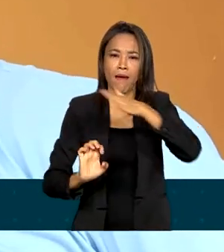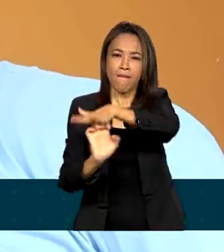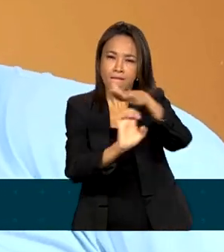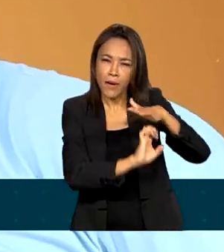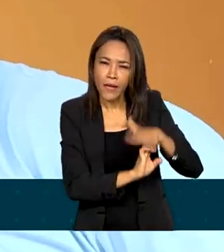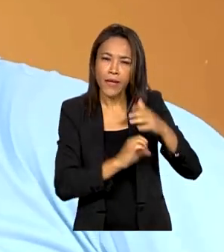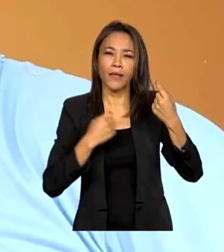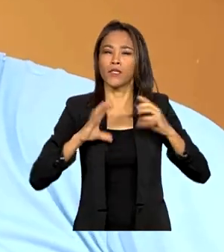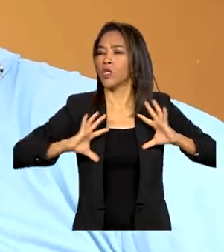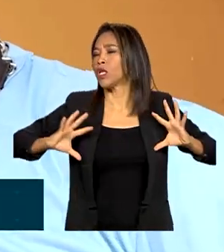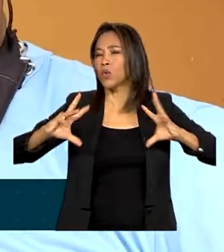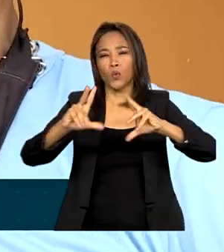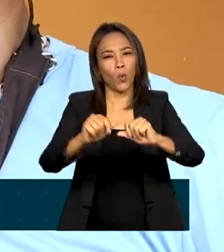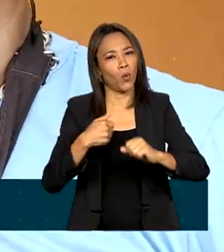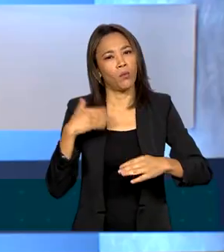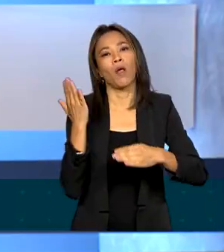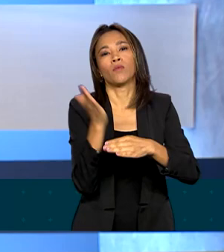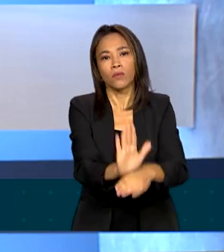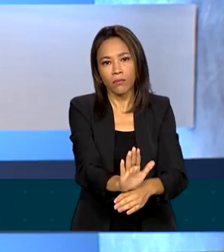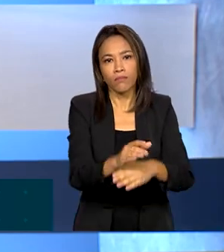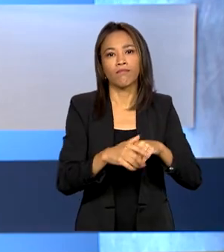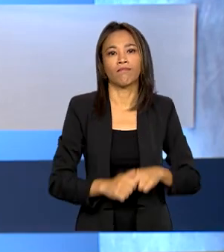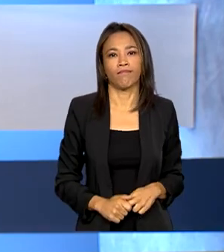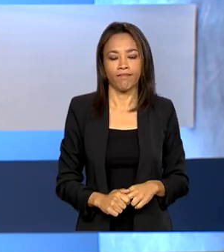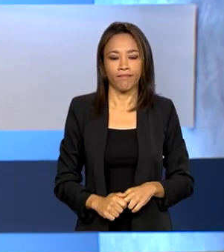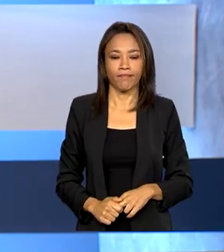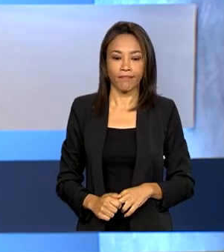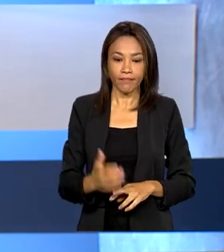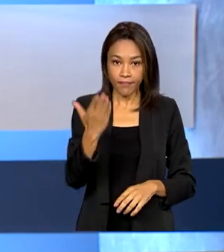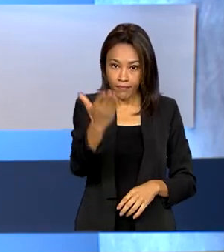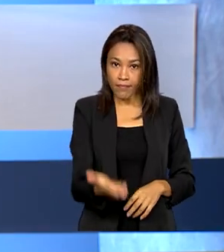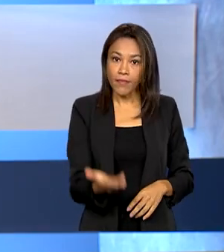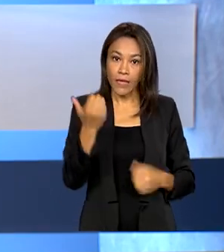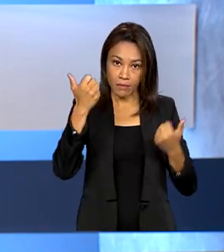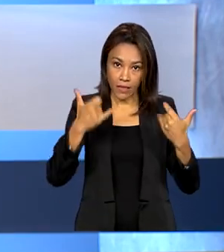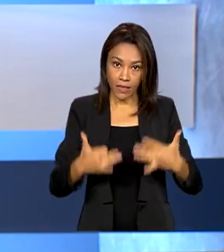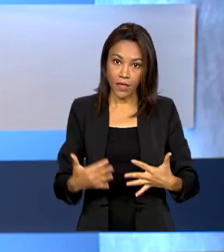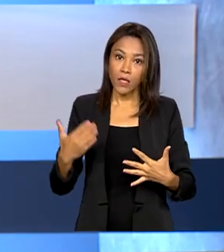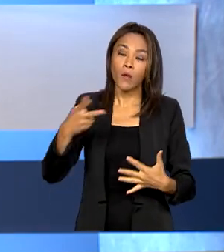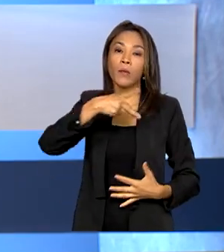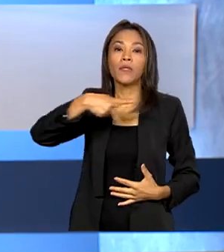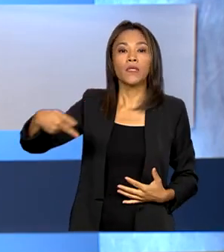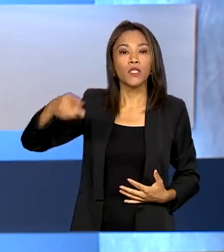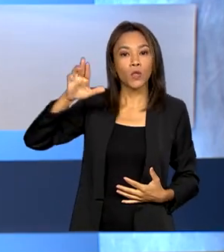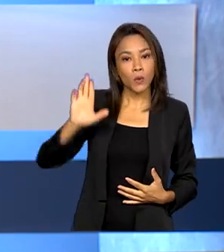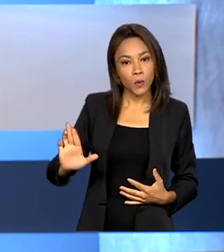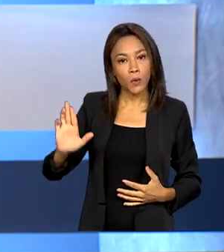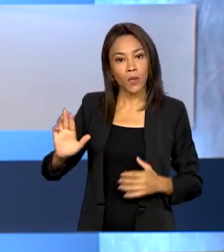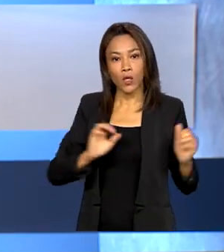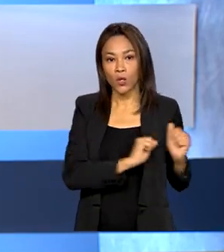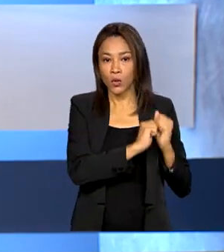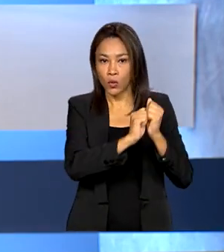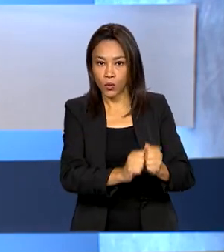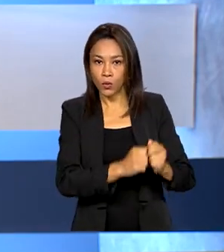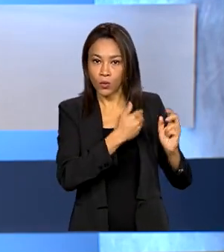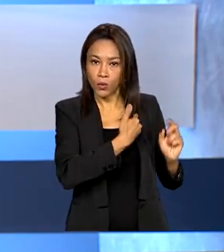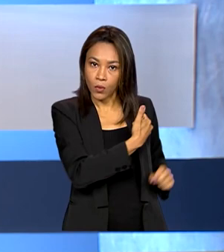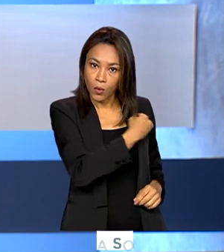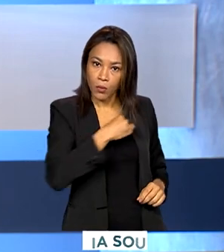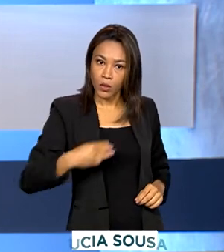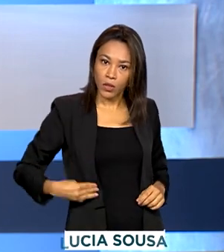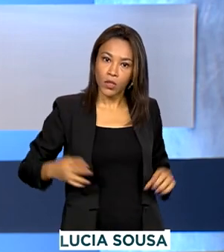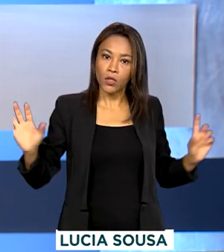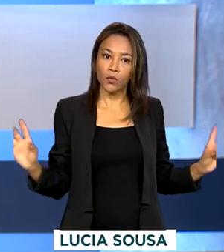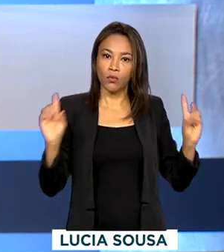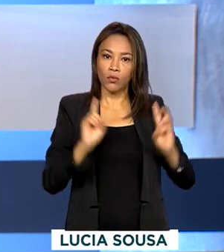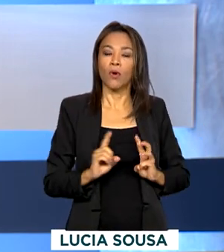comércios locais, estão todo mundo ajudando aí. O presidente Lula, acompanhado de ministros, vai ao Rio Grande do Sul nesta quinta